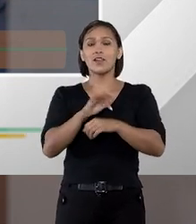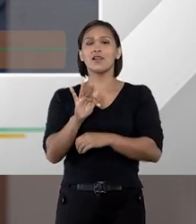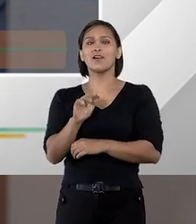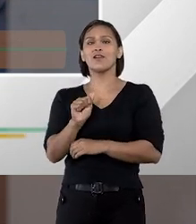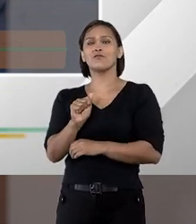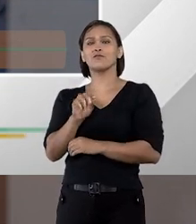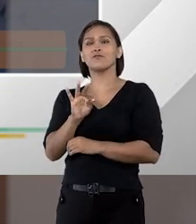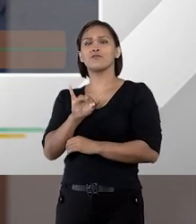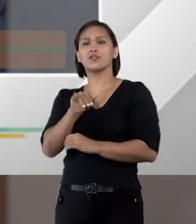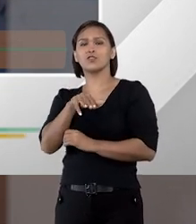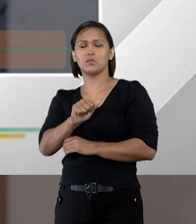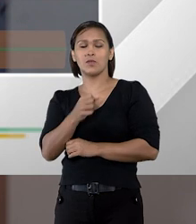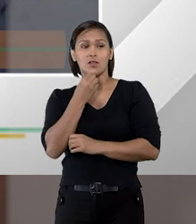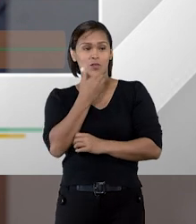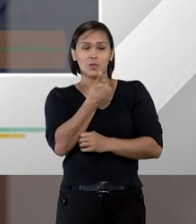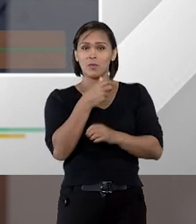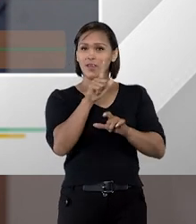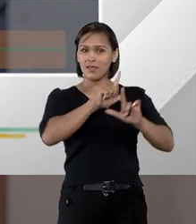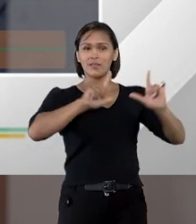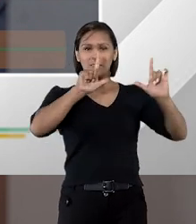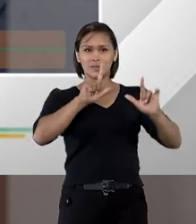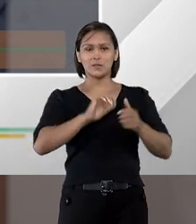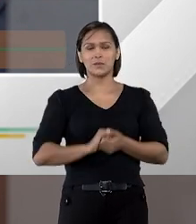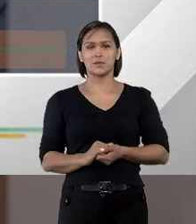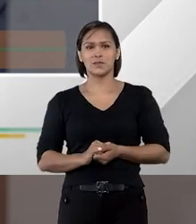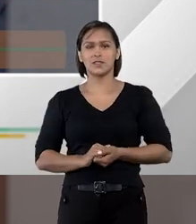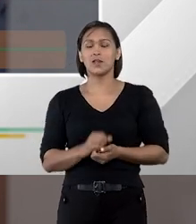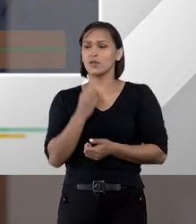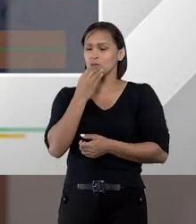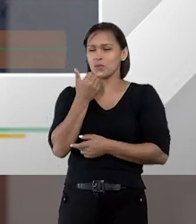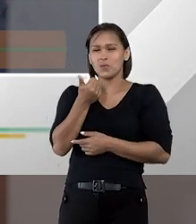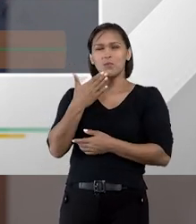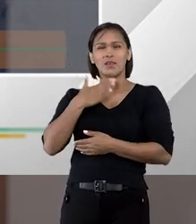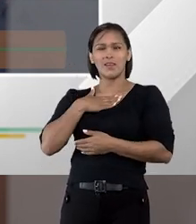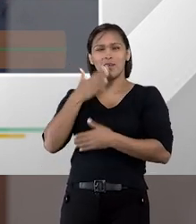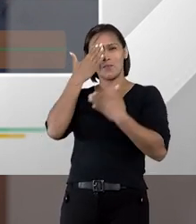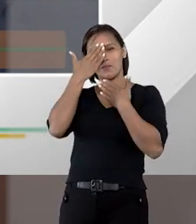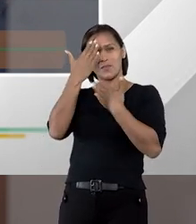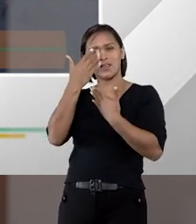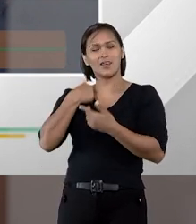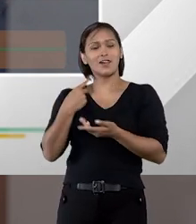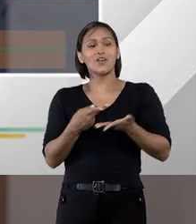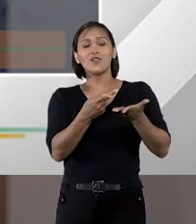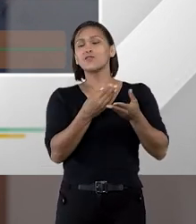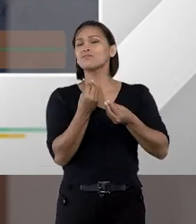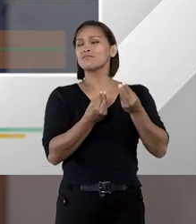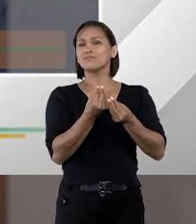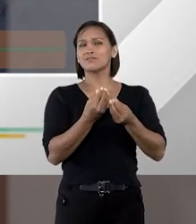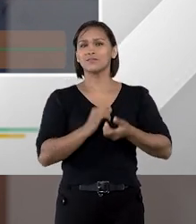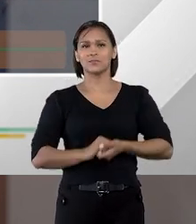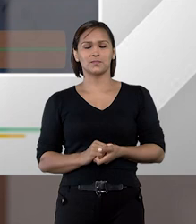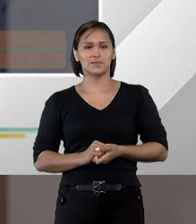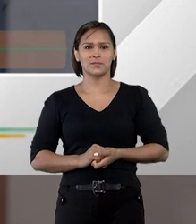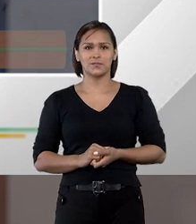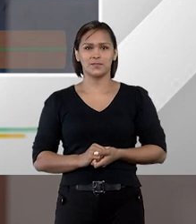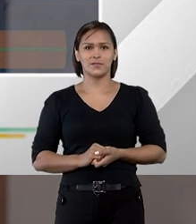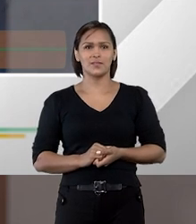aqui comigo, Fátima Ochoa. Tudo bem, Fátima? Tudo bem comigo, obrigada, Tiago, e com você. Tudo bem?